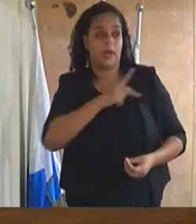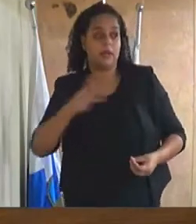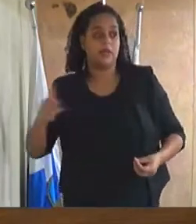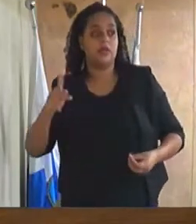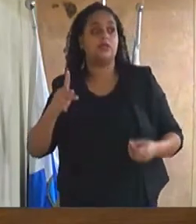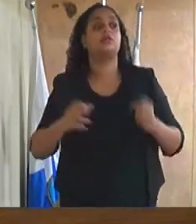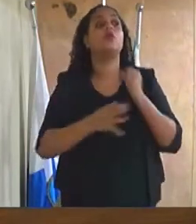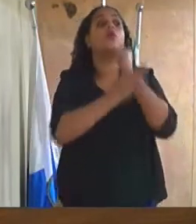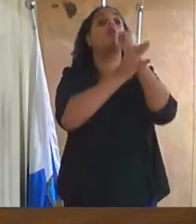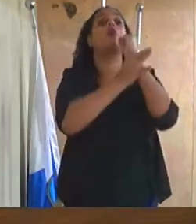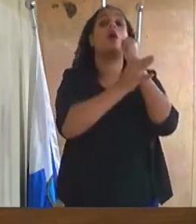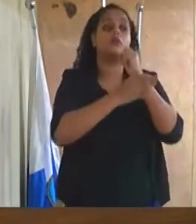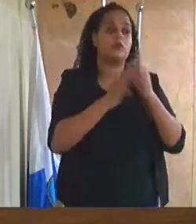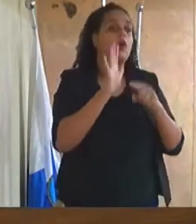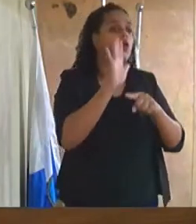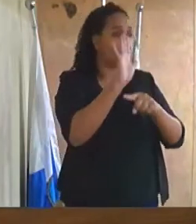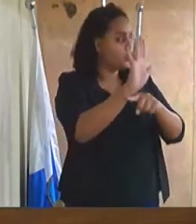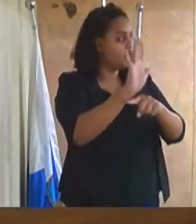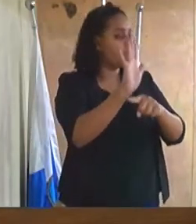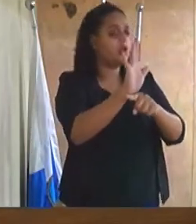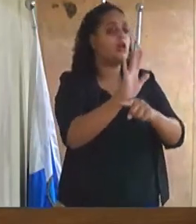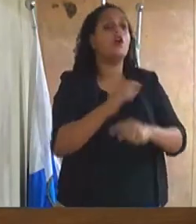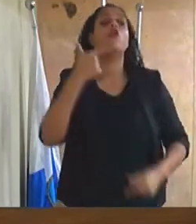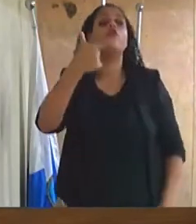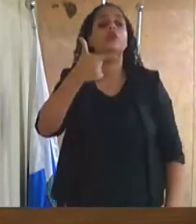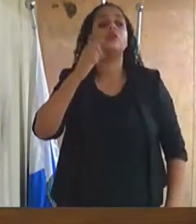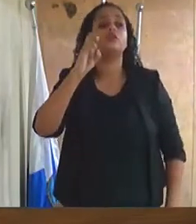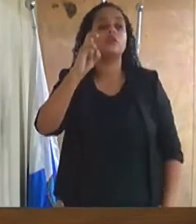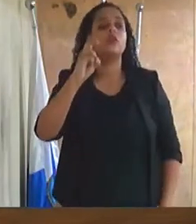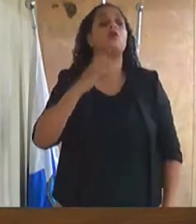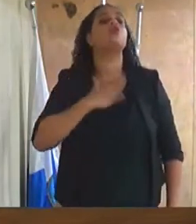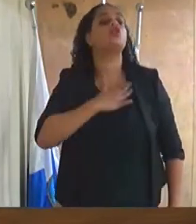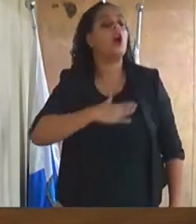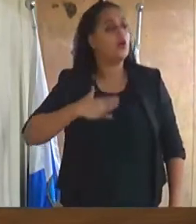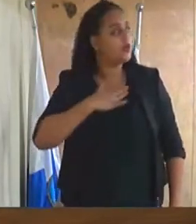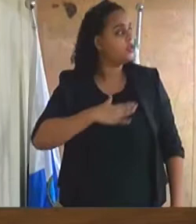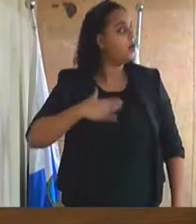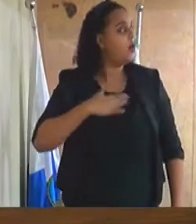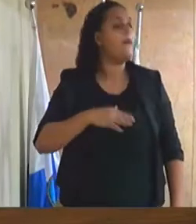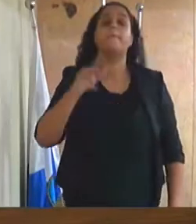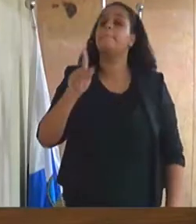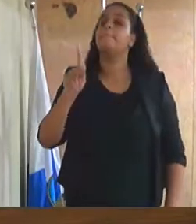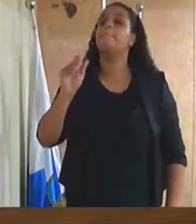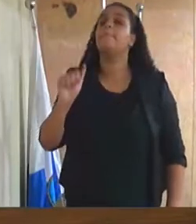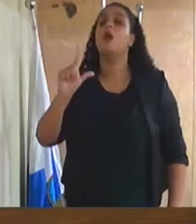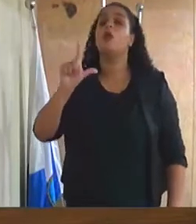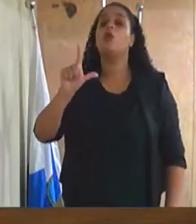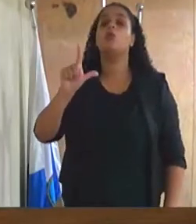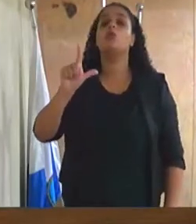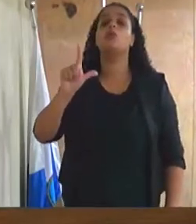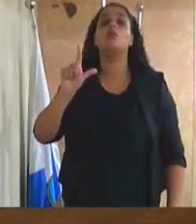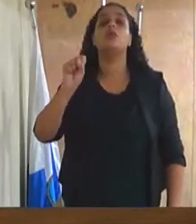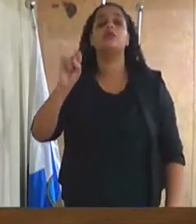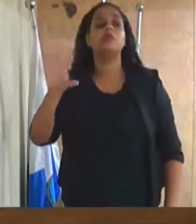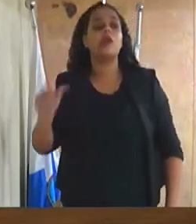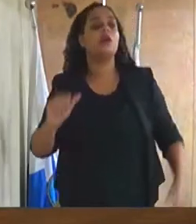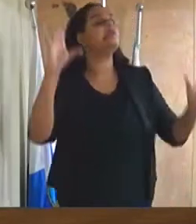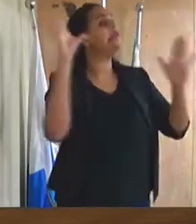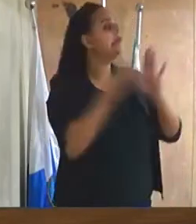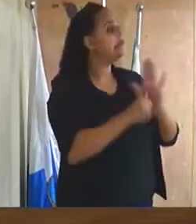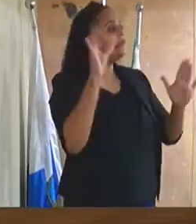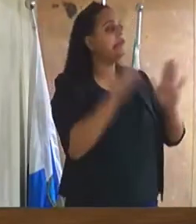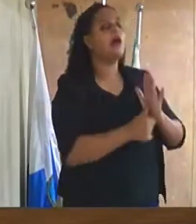Segurança, nos ajudar ali na 25 de agosto, ali na Pauliceia, que está tendo arrastões,